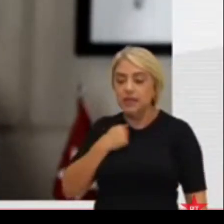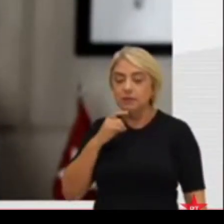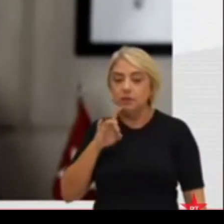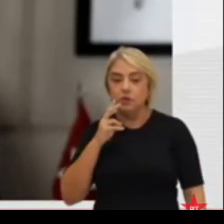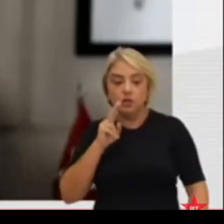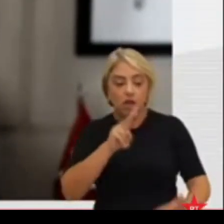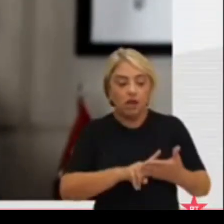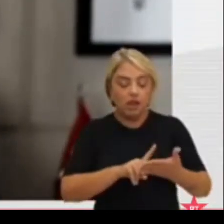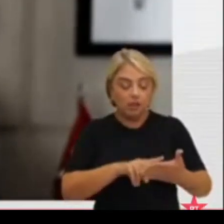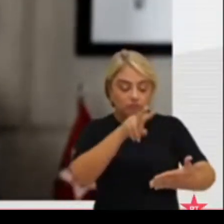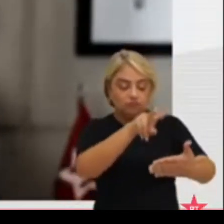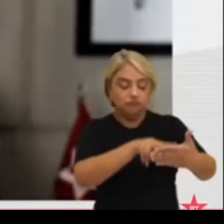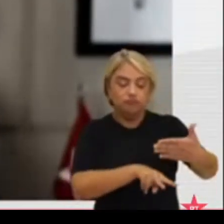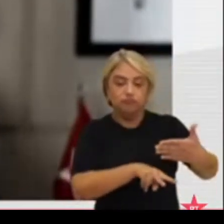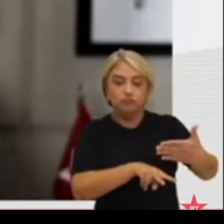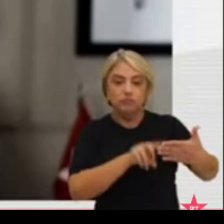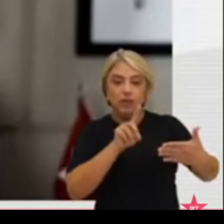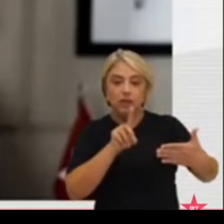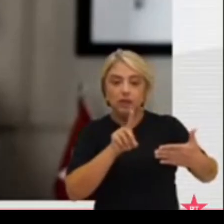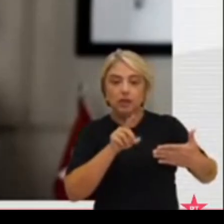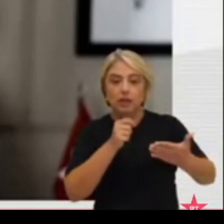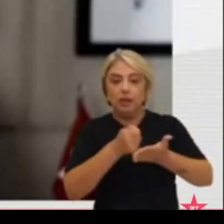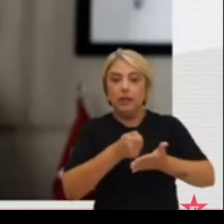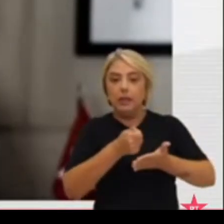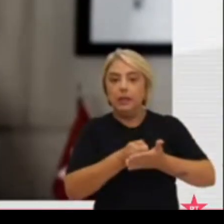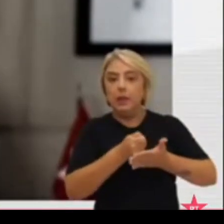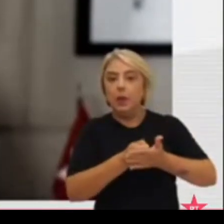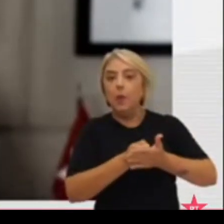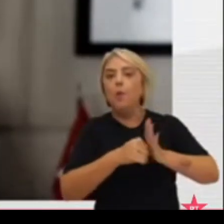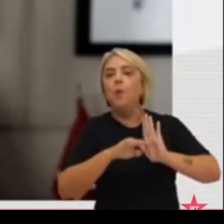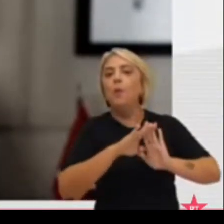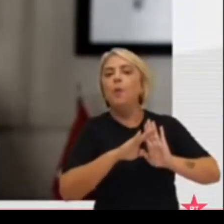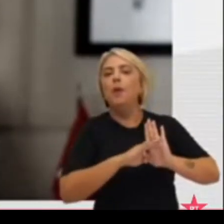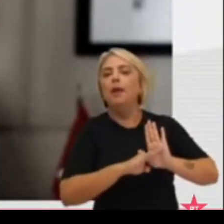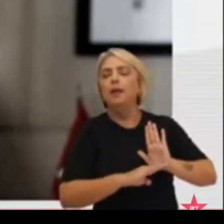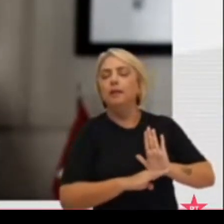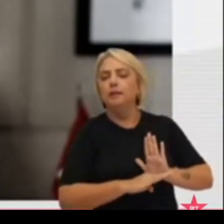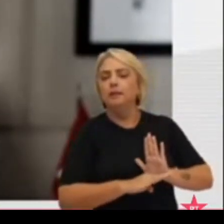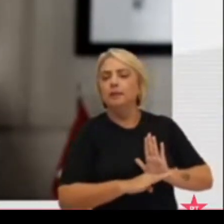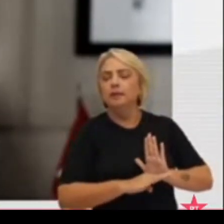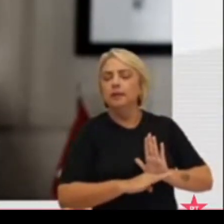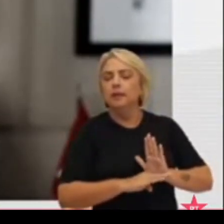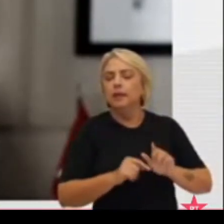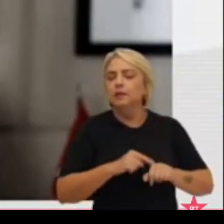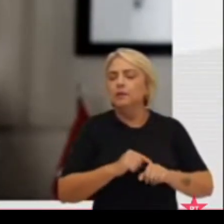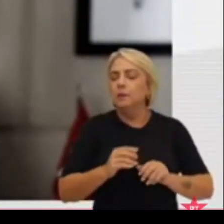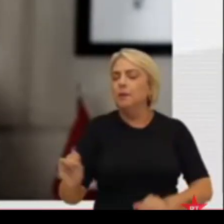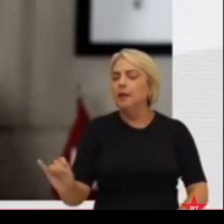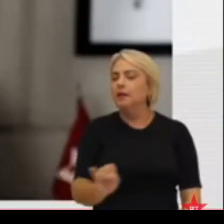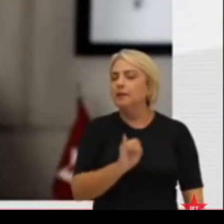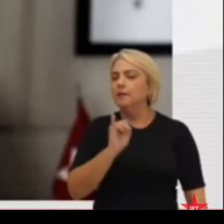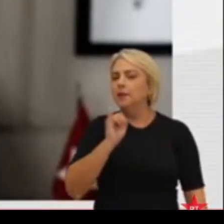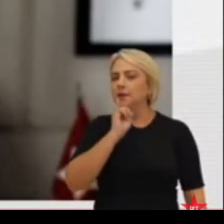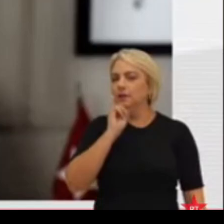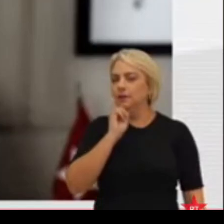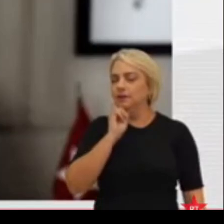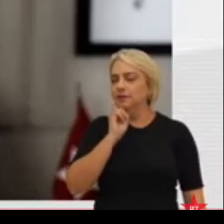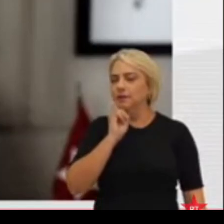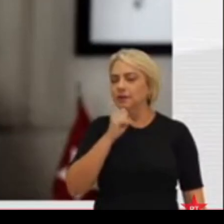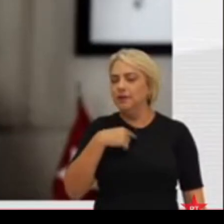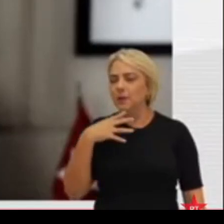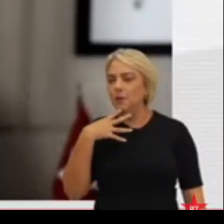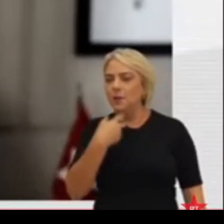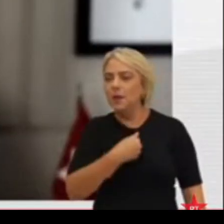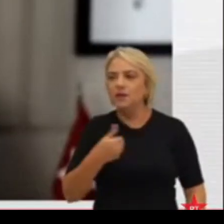leio o discurso para cumprir uma liturgia de momentos importantes. E eu